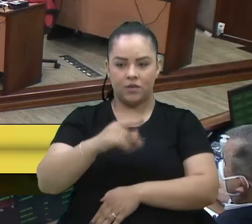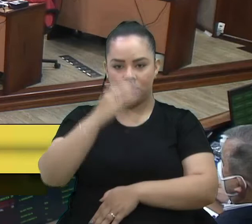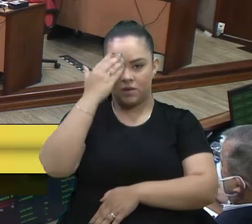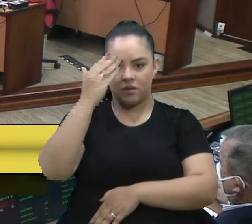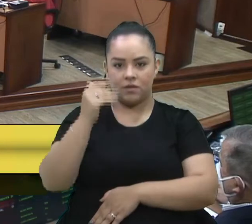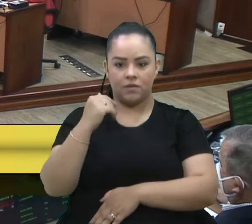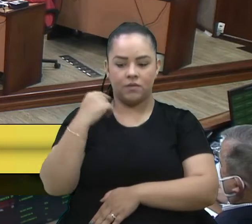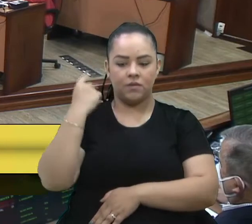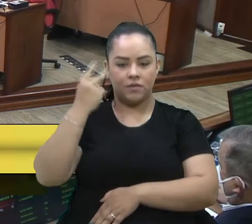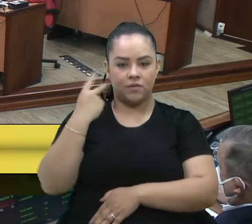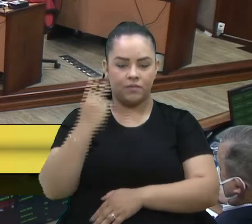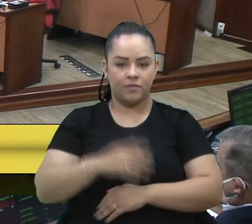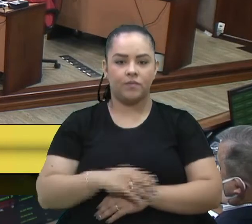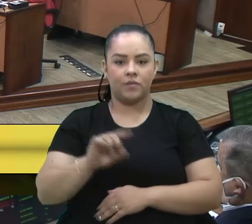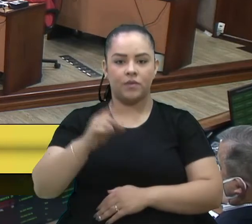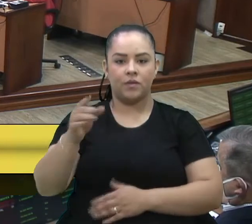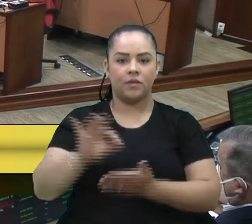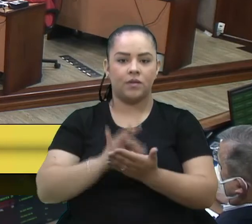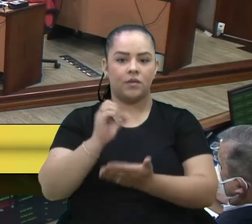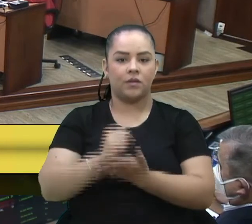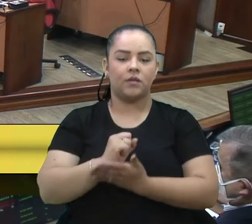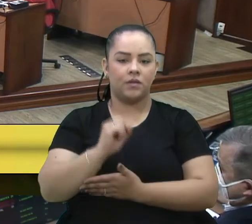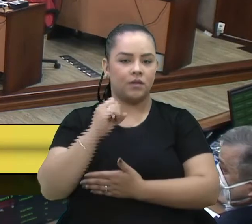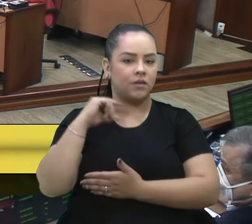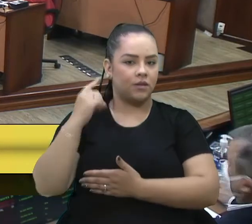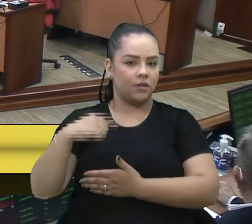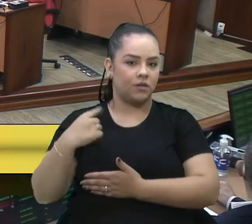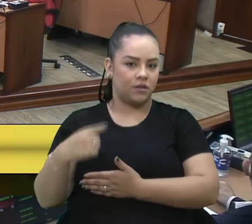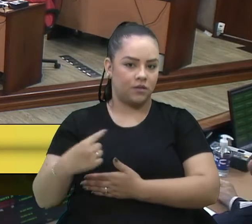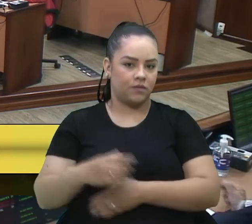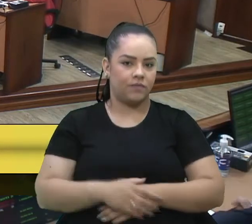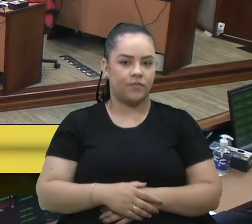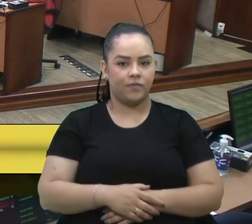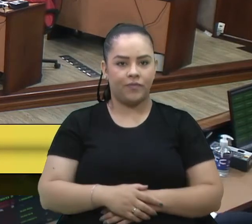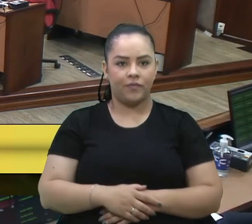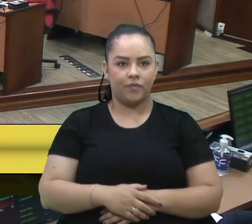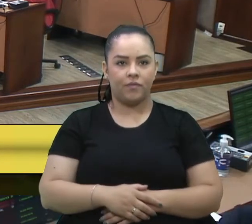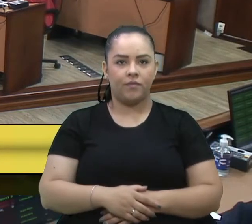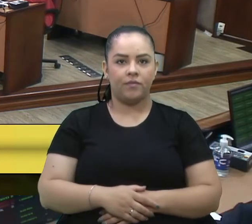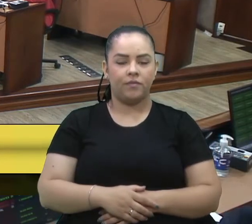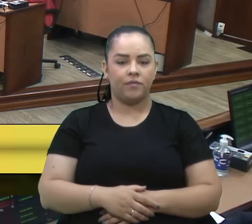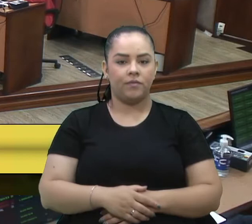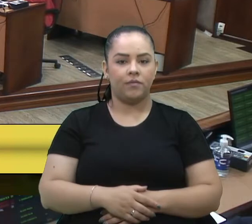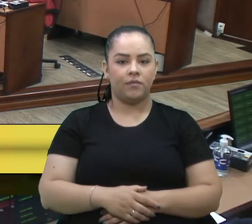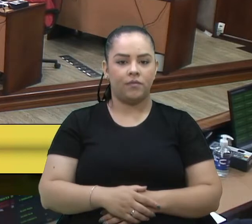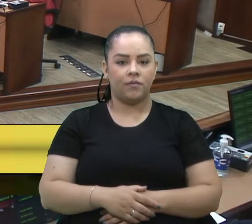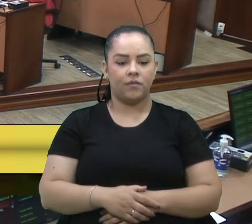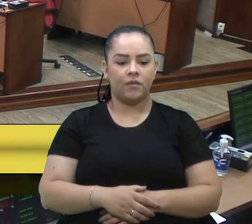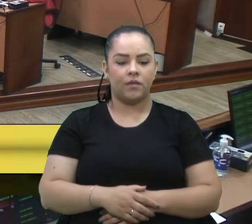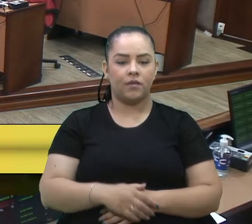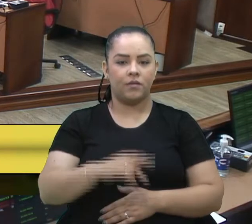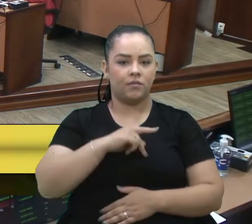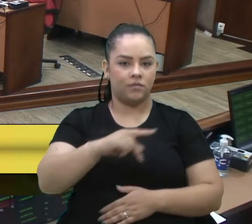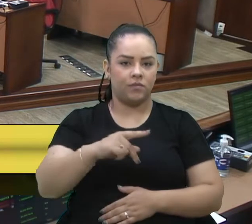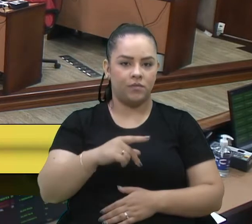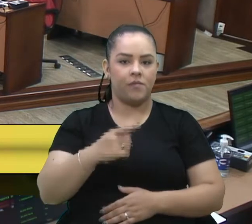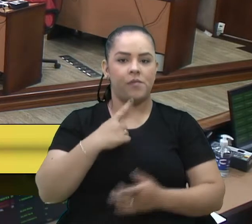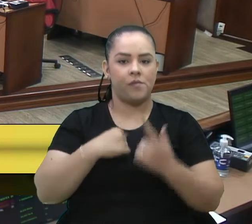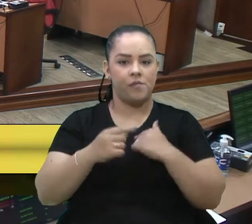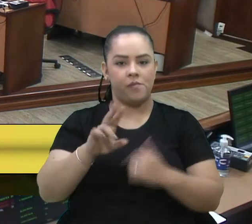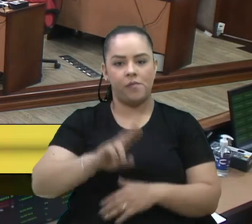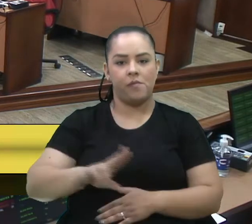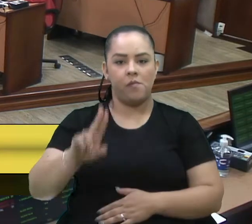Próxima escrita, vereadora Denise Pessoa, com a palavra. Senhor presidente, eu gostaria de ocupar esse espaço para